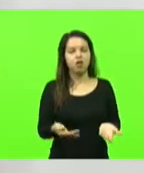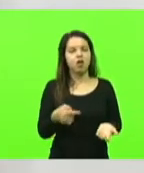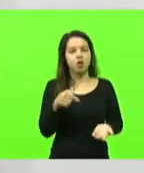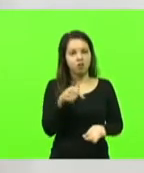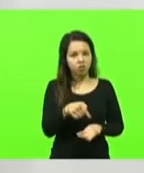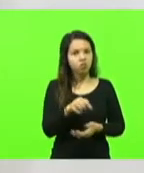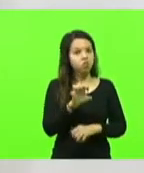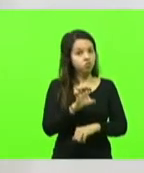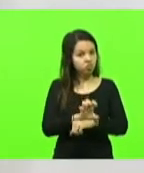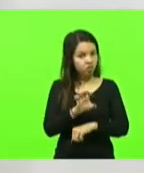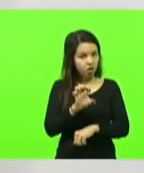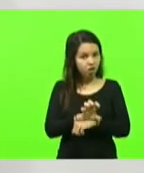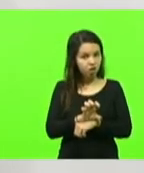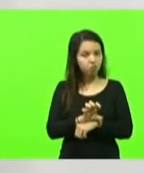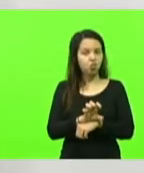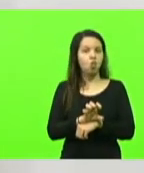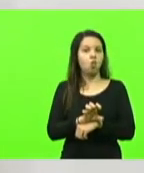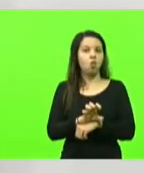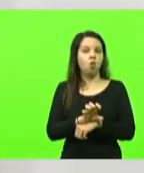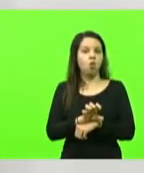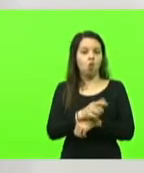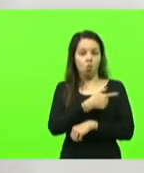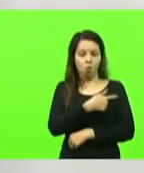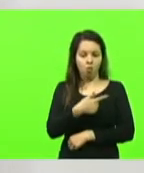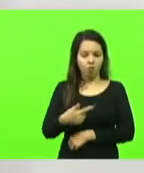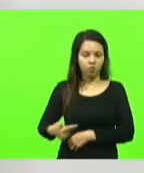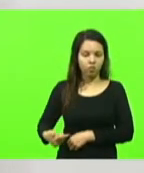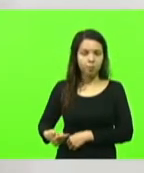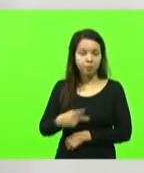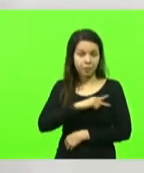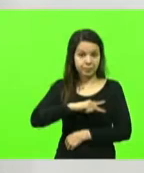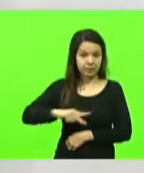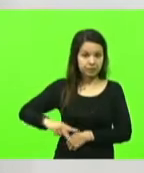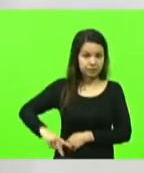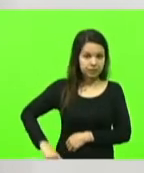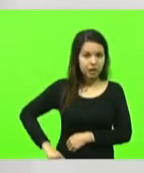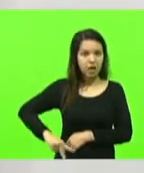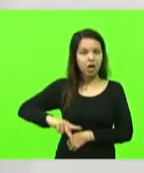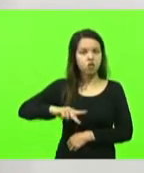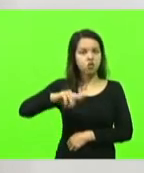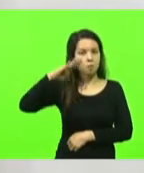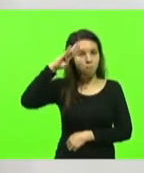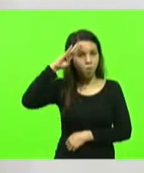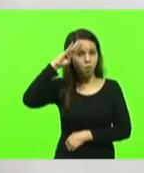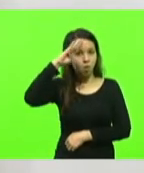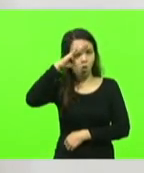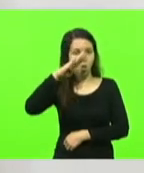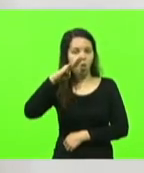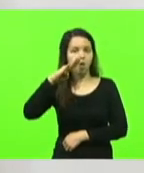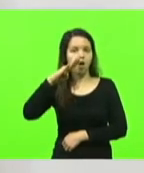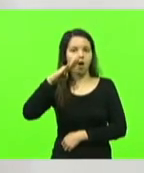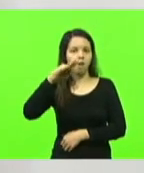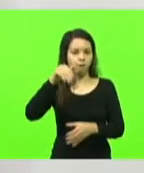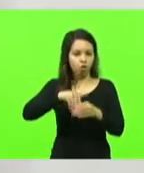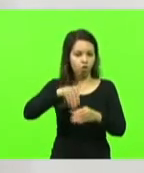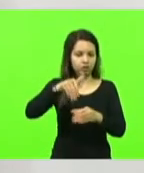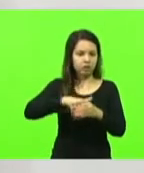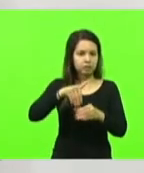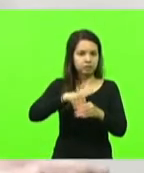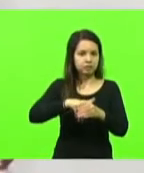Bolsonaro tem maior aprovação, é o estado que ele teve a maior votação,